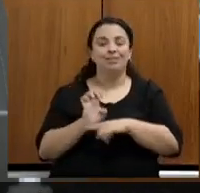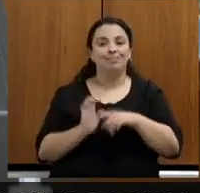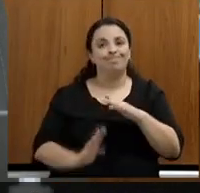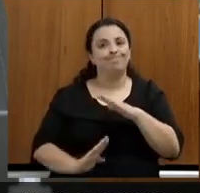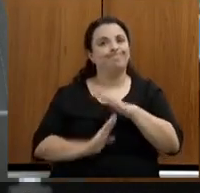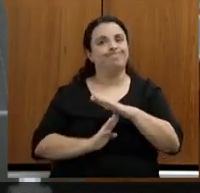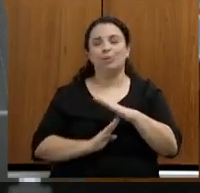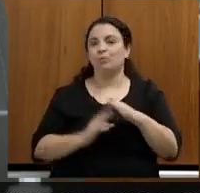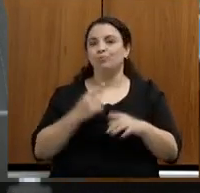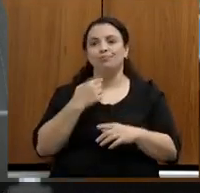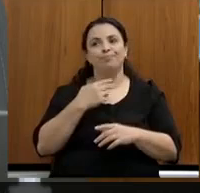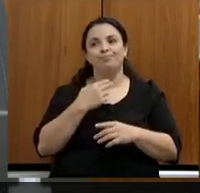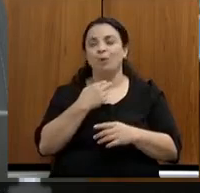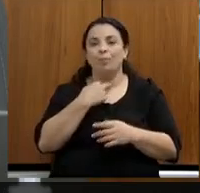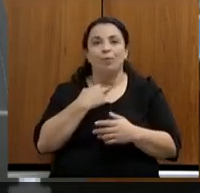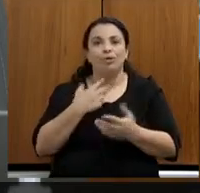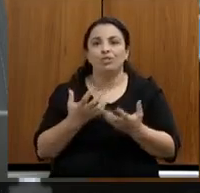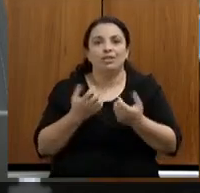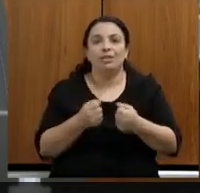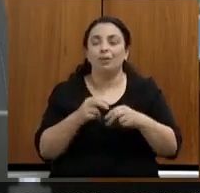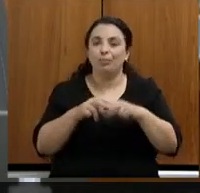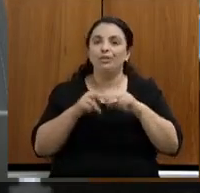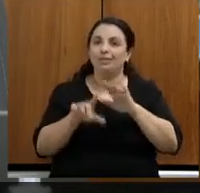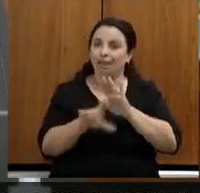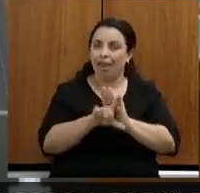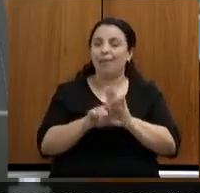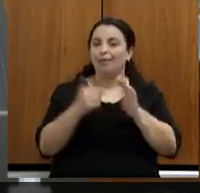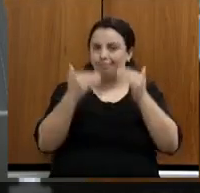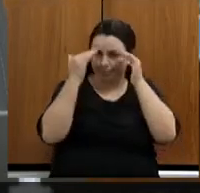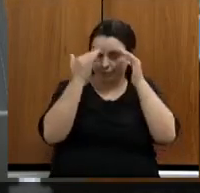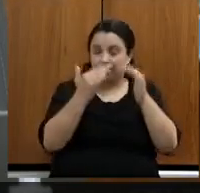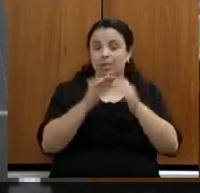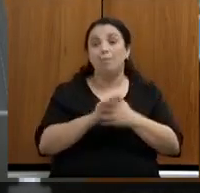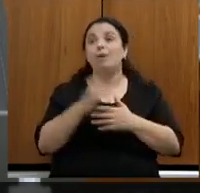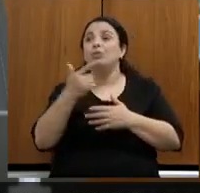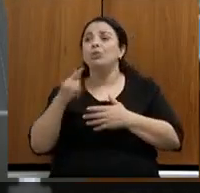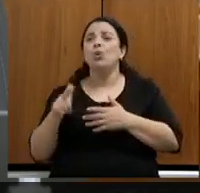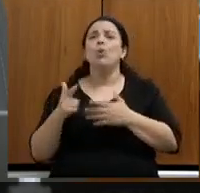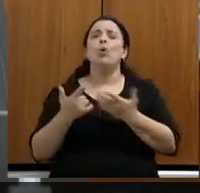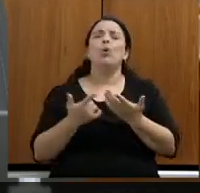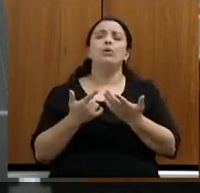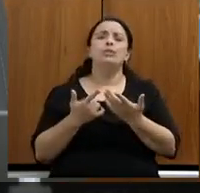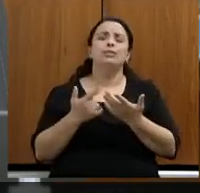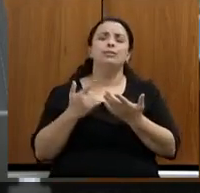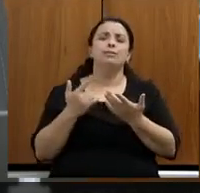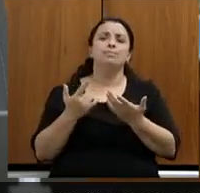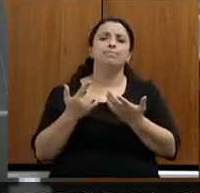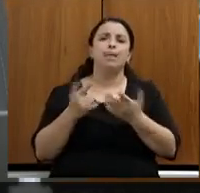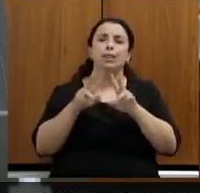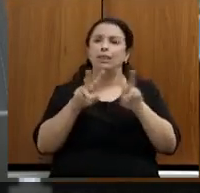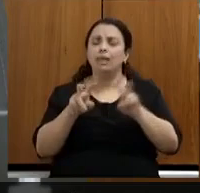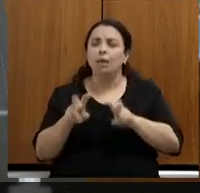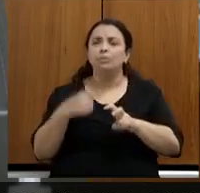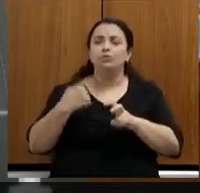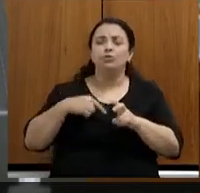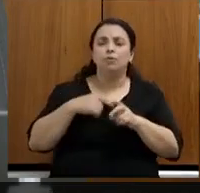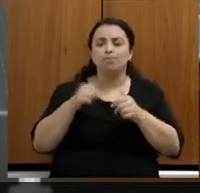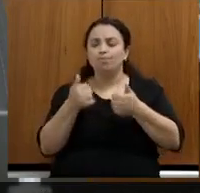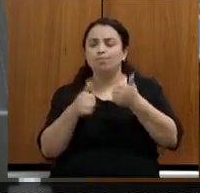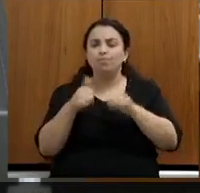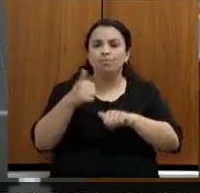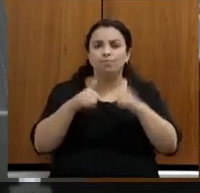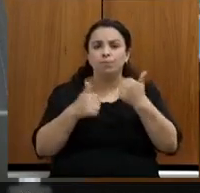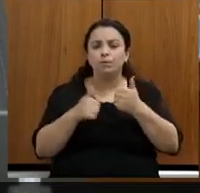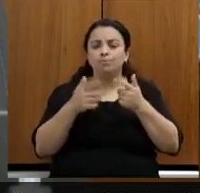Mas outros pleitos foram apresentados, estão sendo avaliados ponto a ponto, com todo o cuidado e com a importância que esse governo